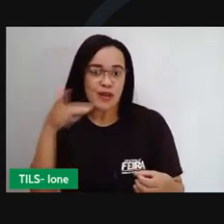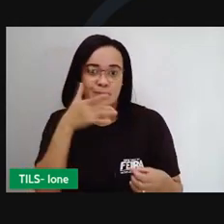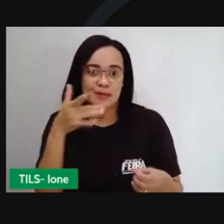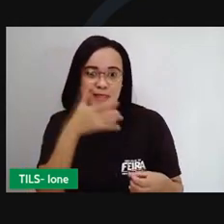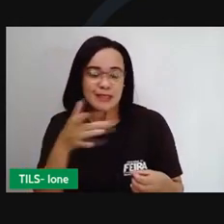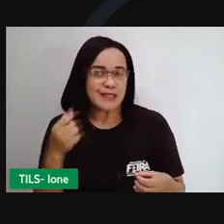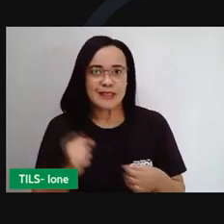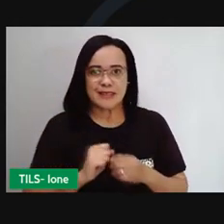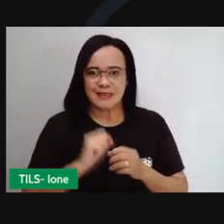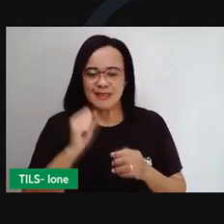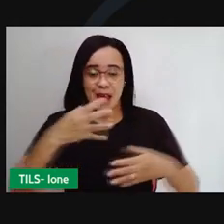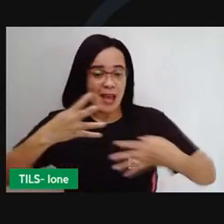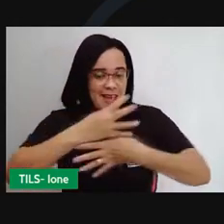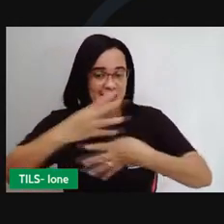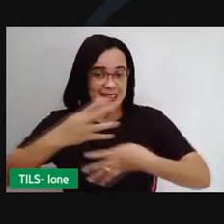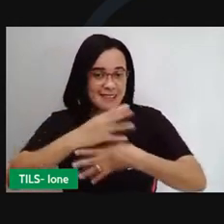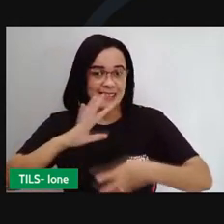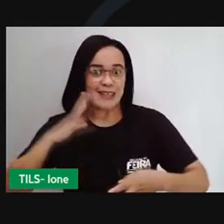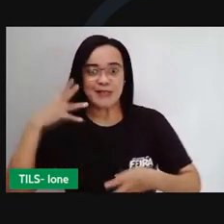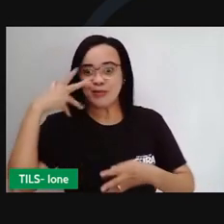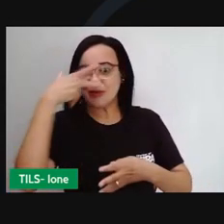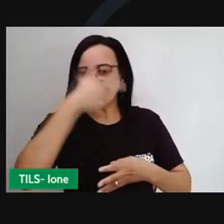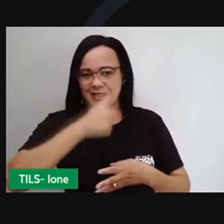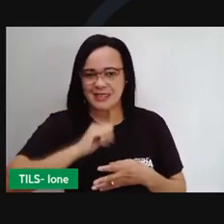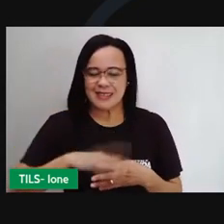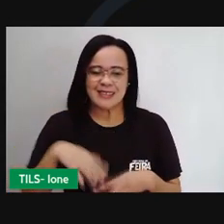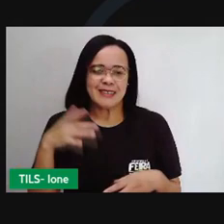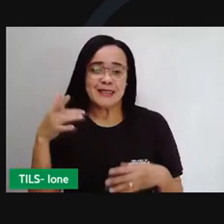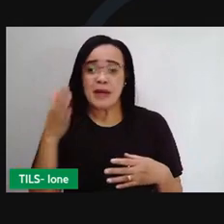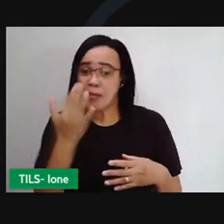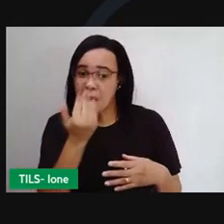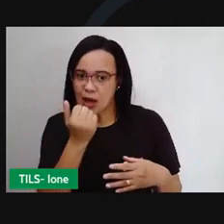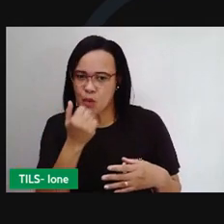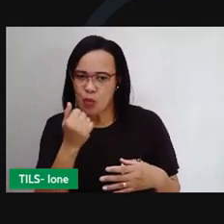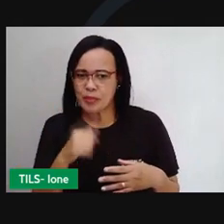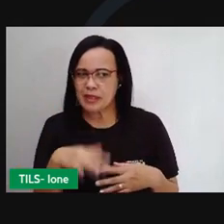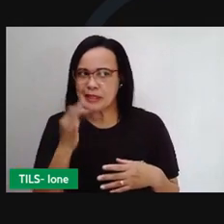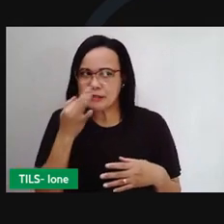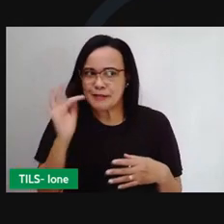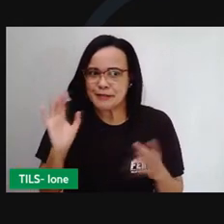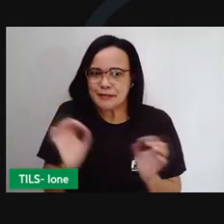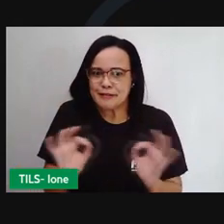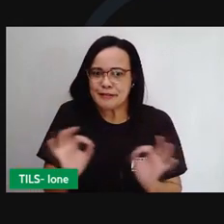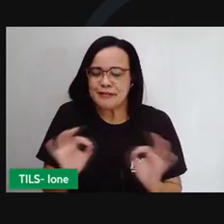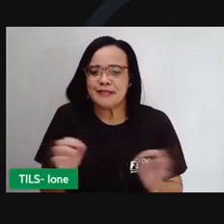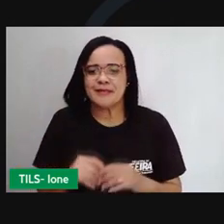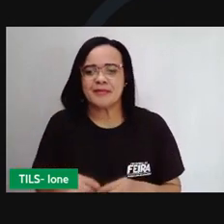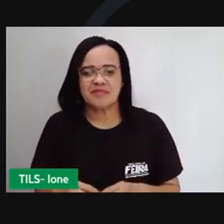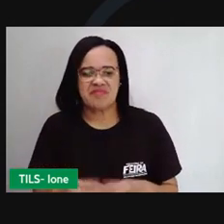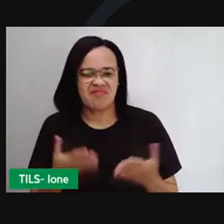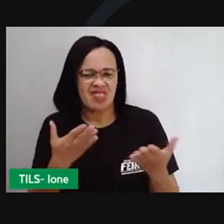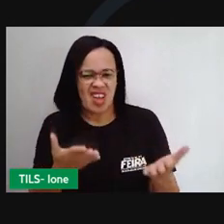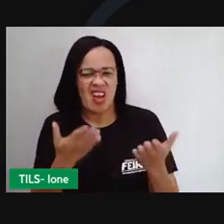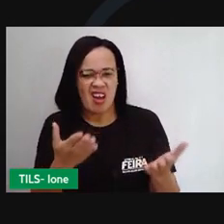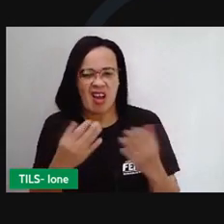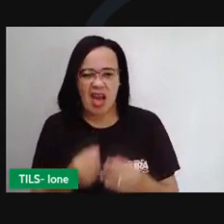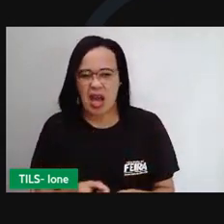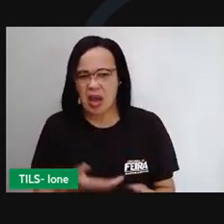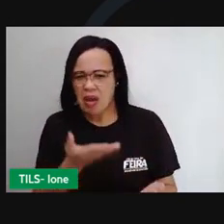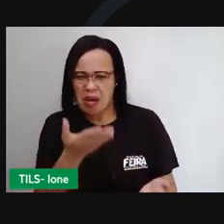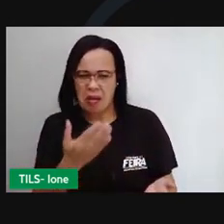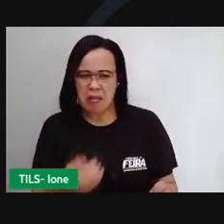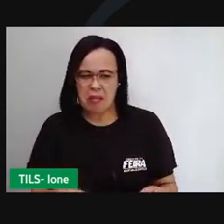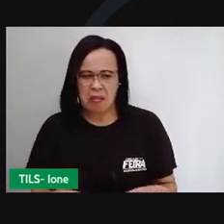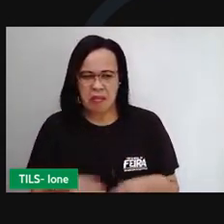apimentada, eu diria. Adulador, quanta rasgação de seda. Ai,